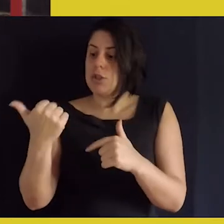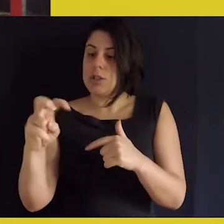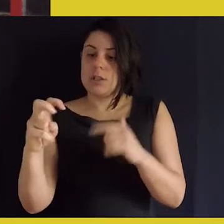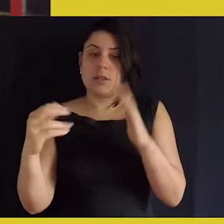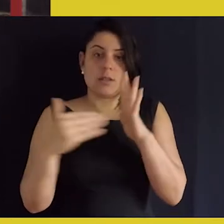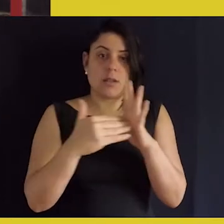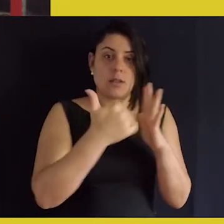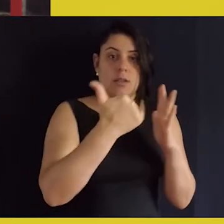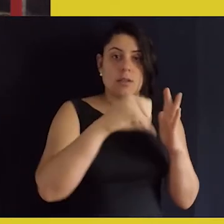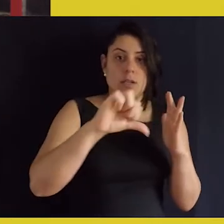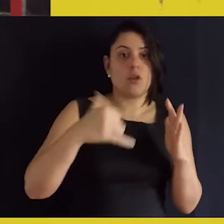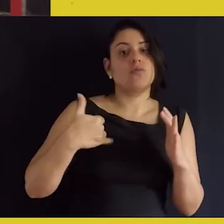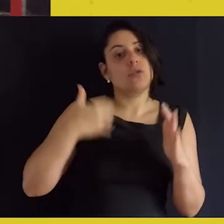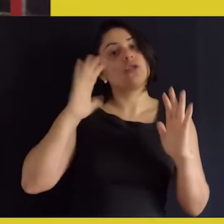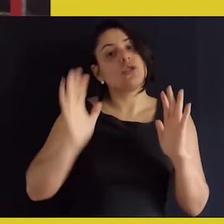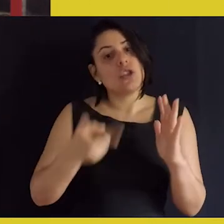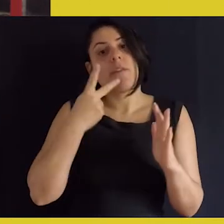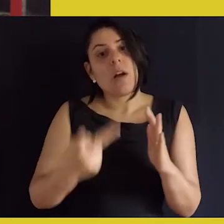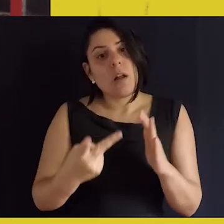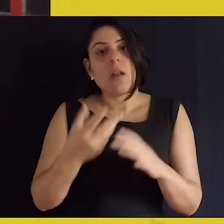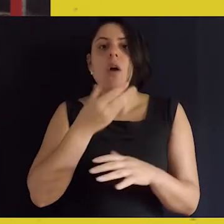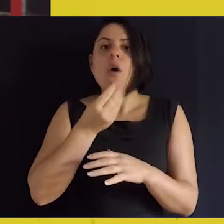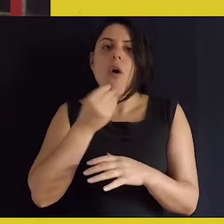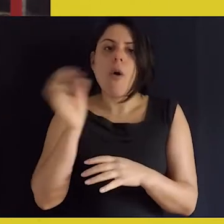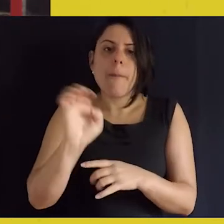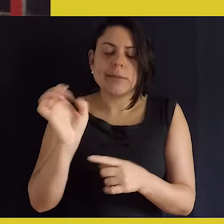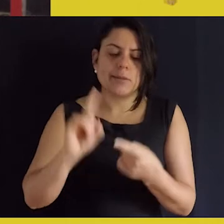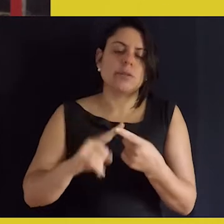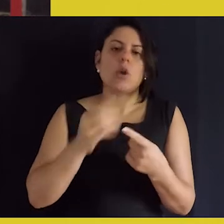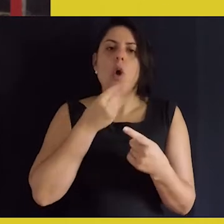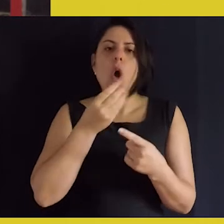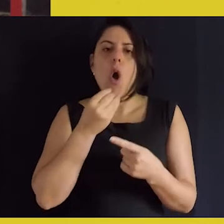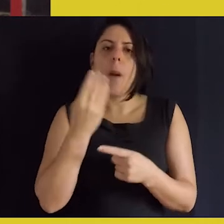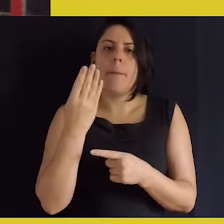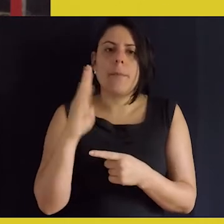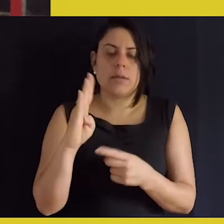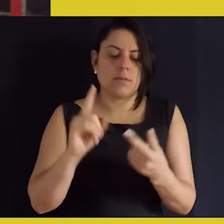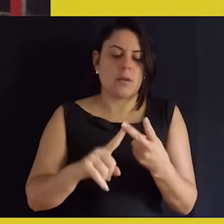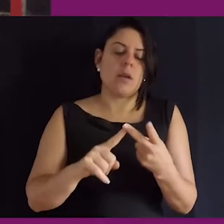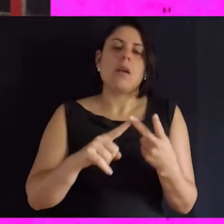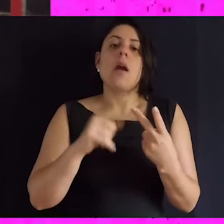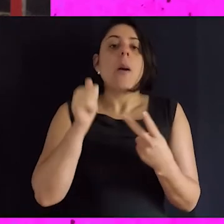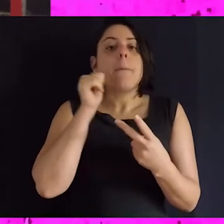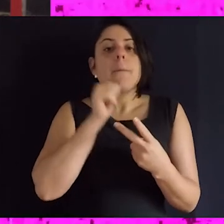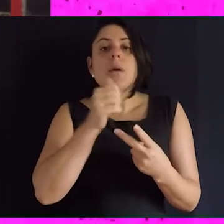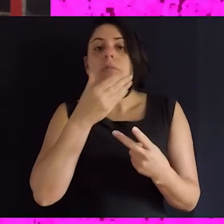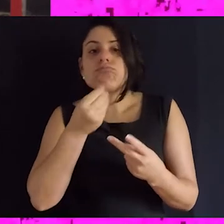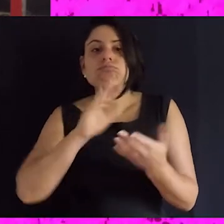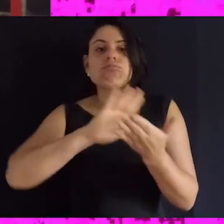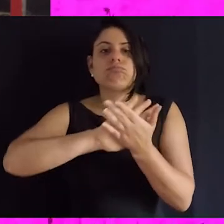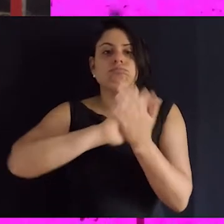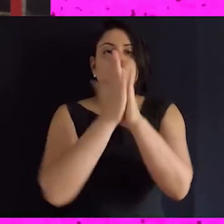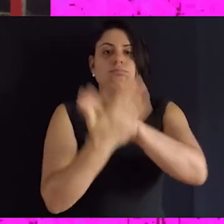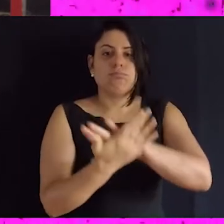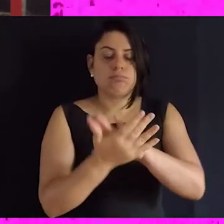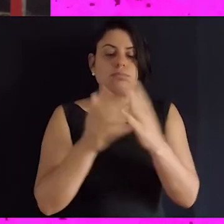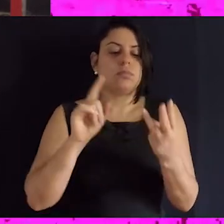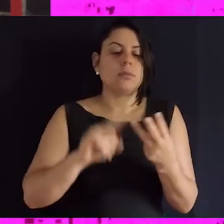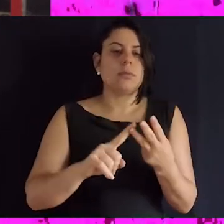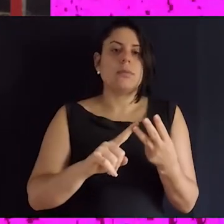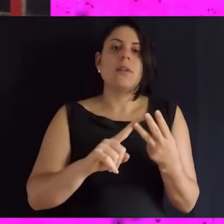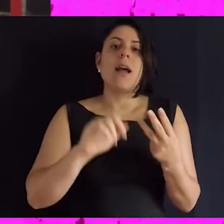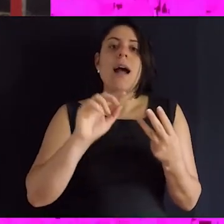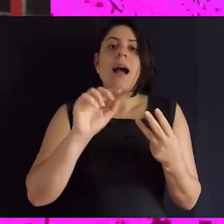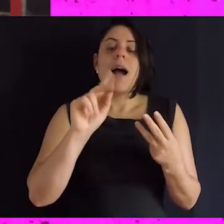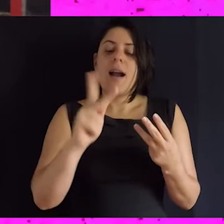Nós trabalhamos com jovens de 15 a 19 anos, como eu já disse, com homens gays, homens bissexuais, mulheres trans